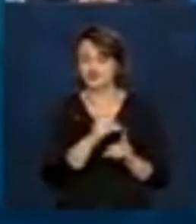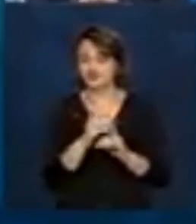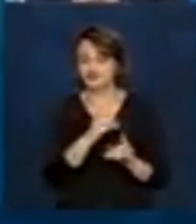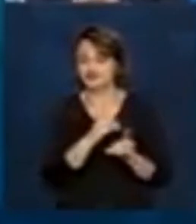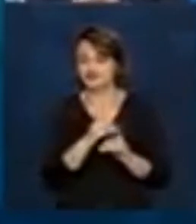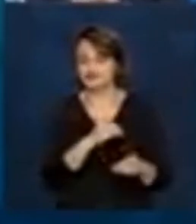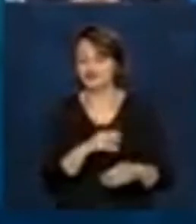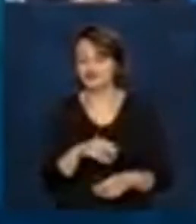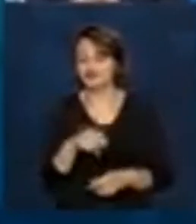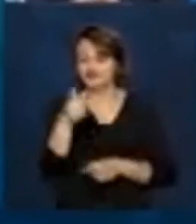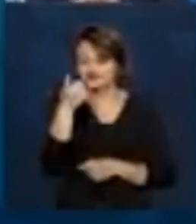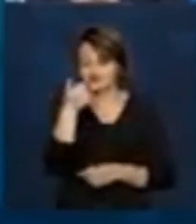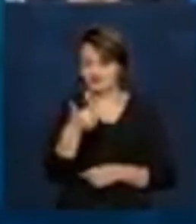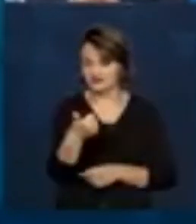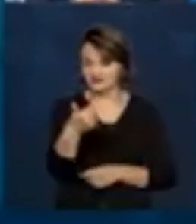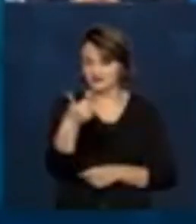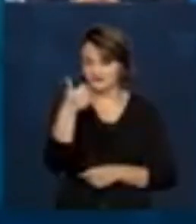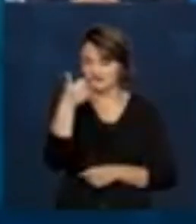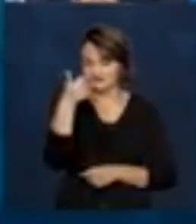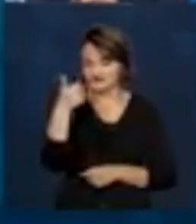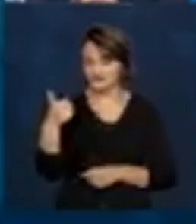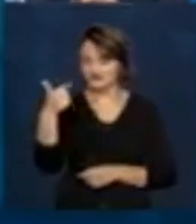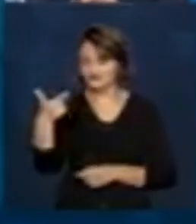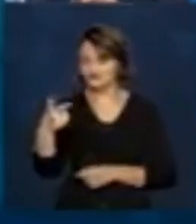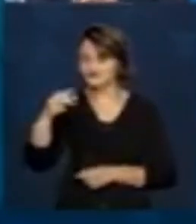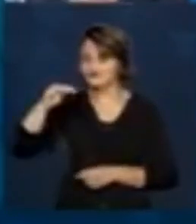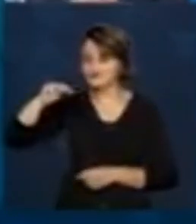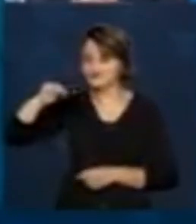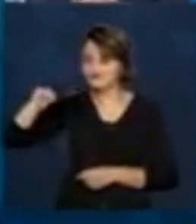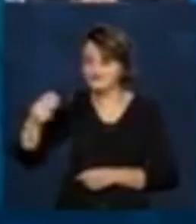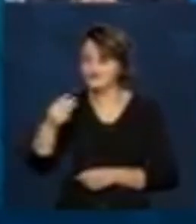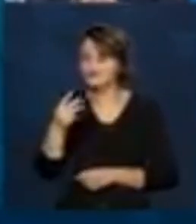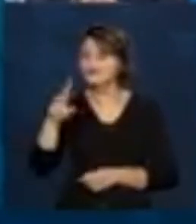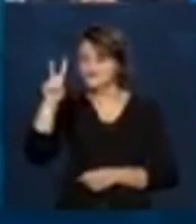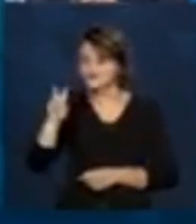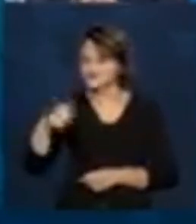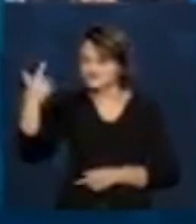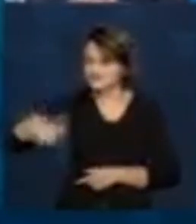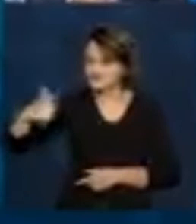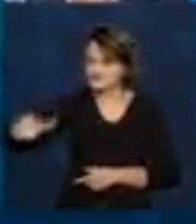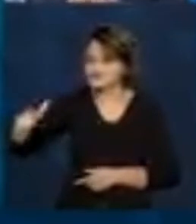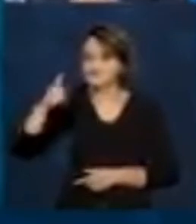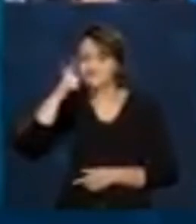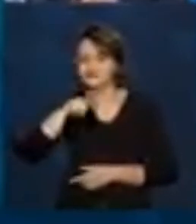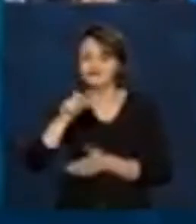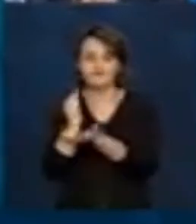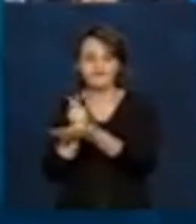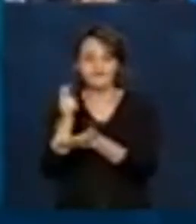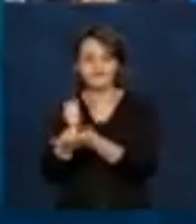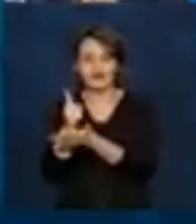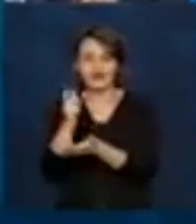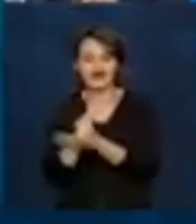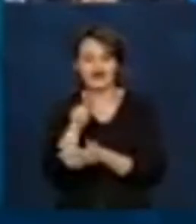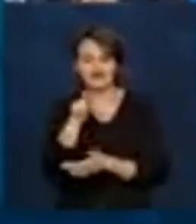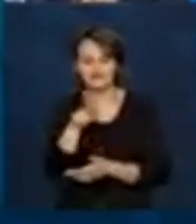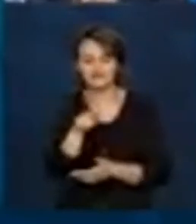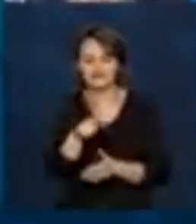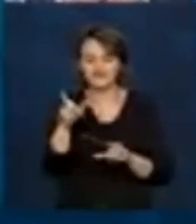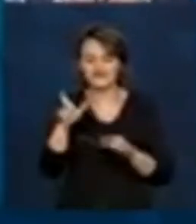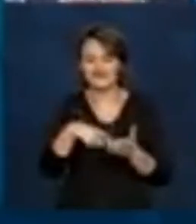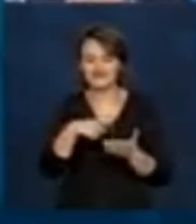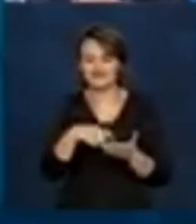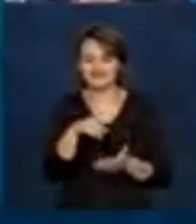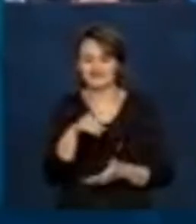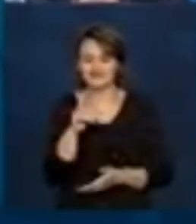sendo que 112 milhões de vezes foram realizadas compras via o cartão de débito.